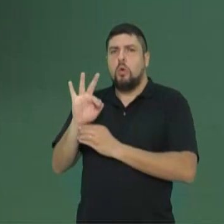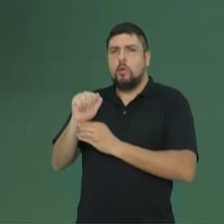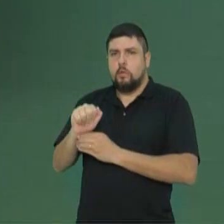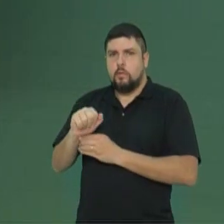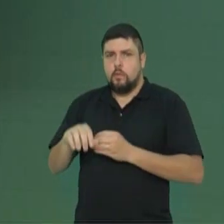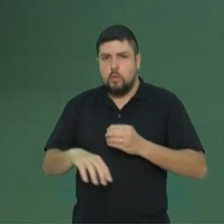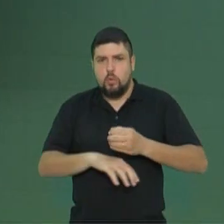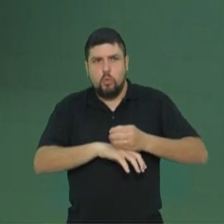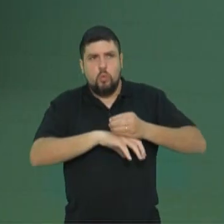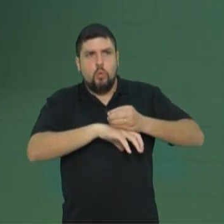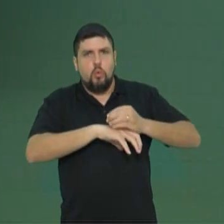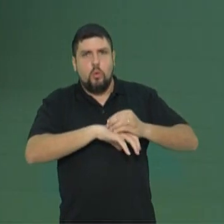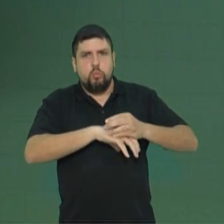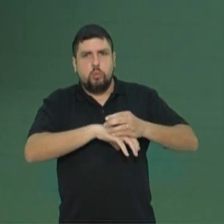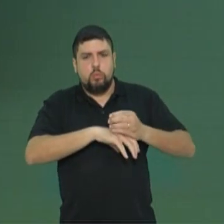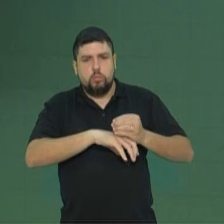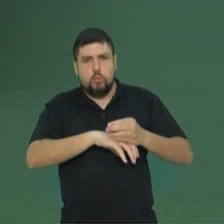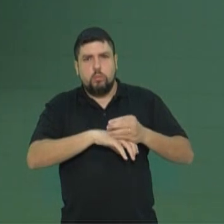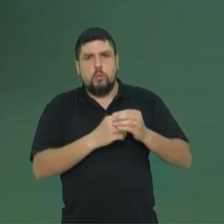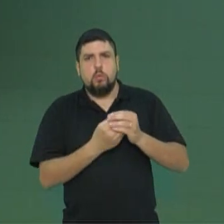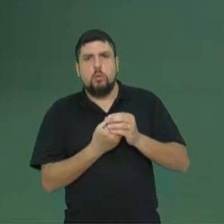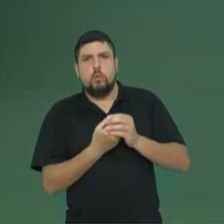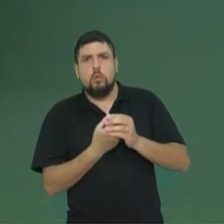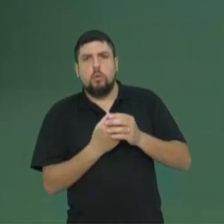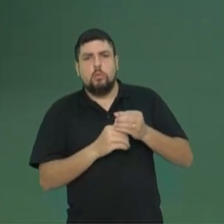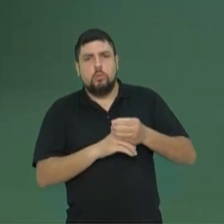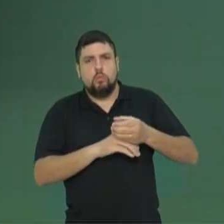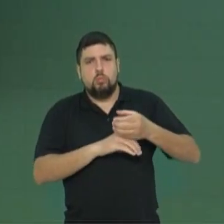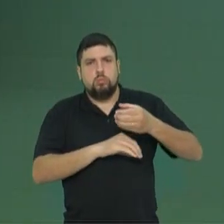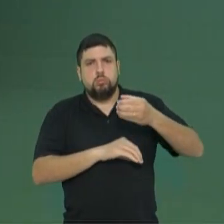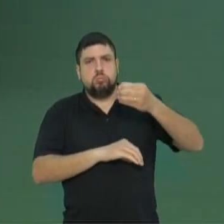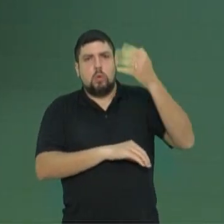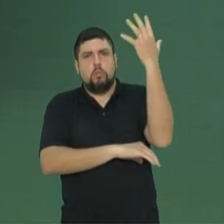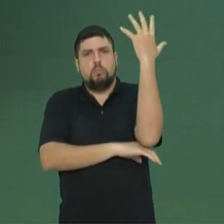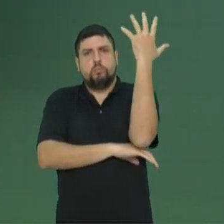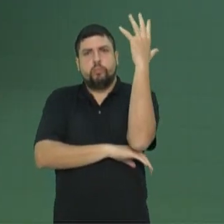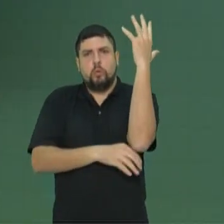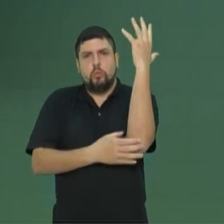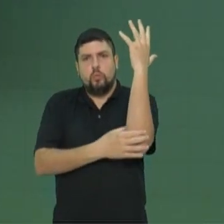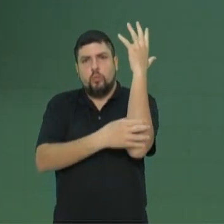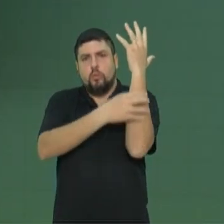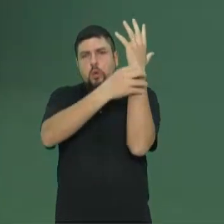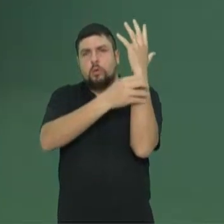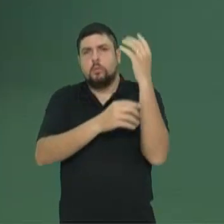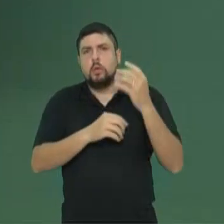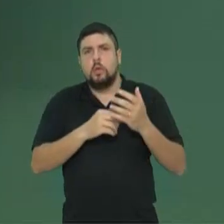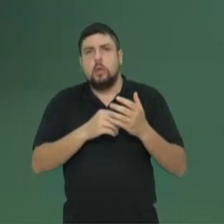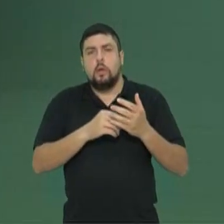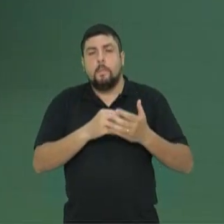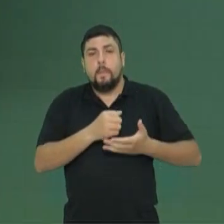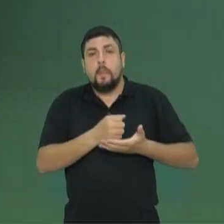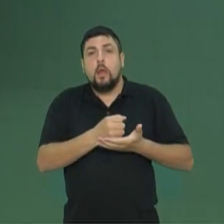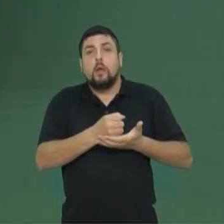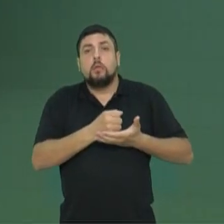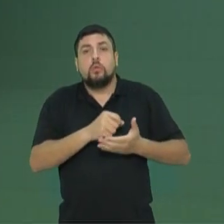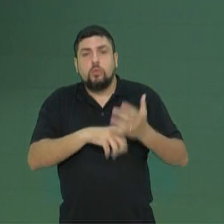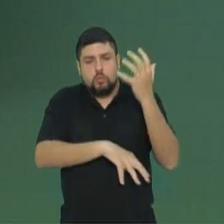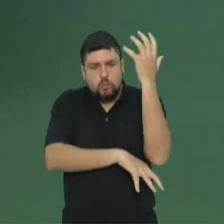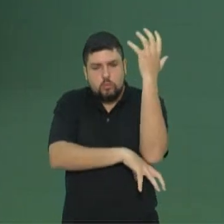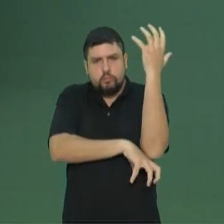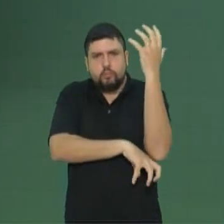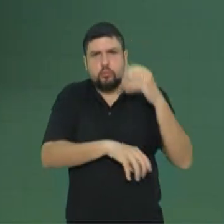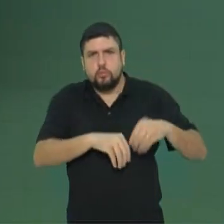o crescimento, meristema da planta se multiplicando. Que protege o meristema apical e ajuda na penetração desse órgão no solo.